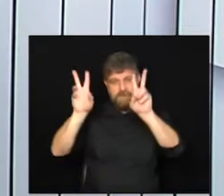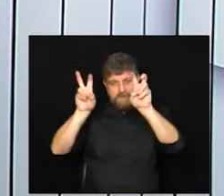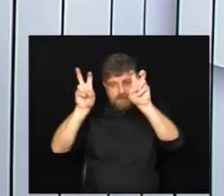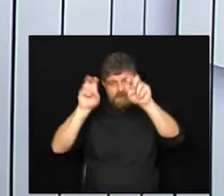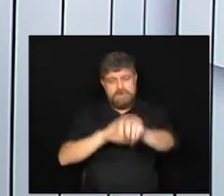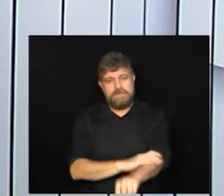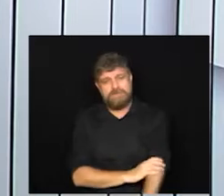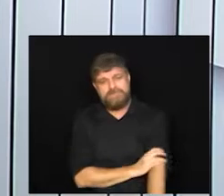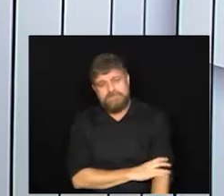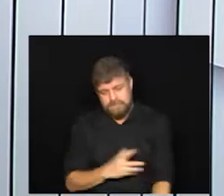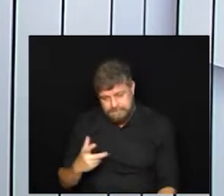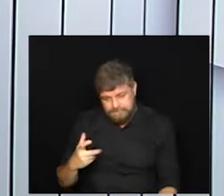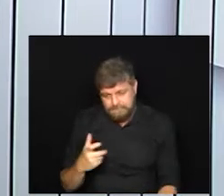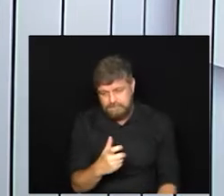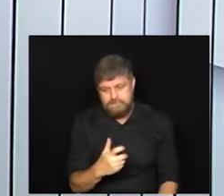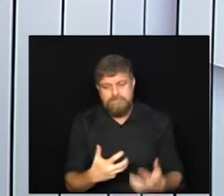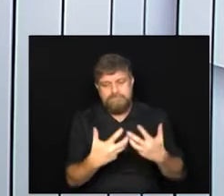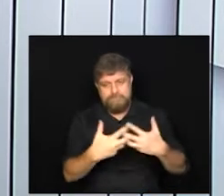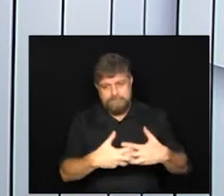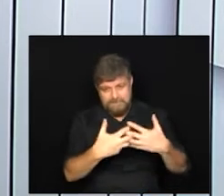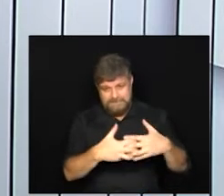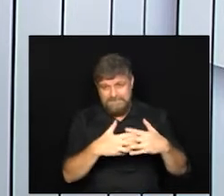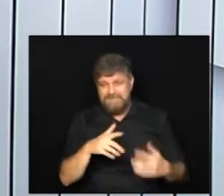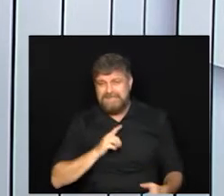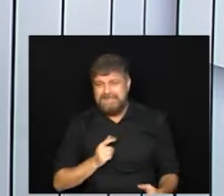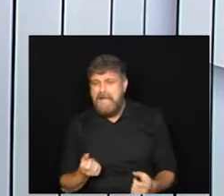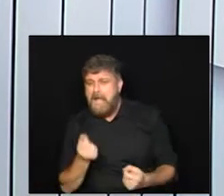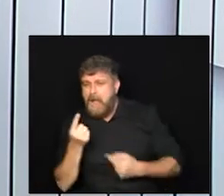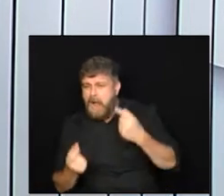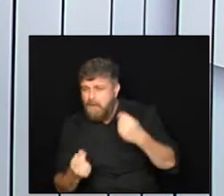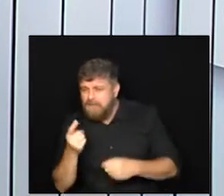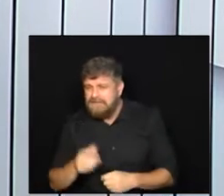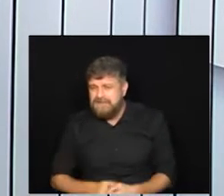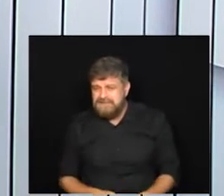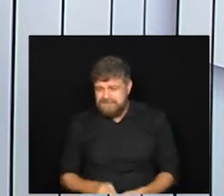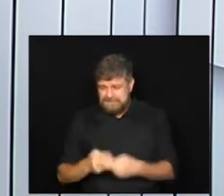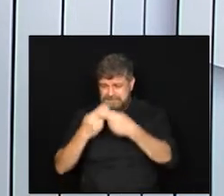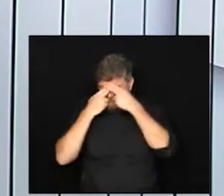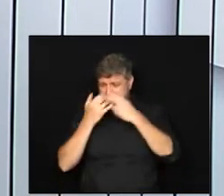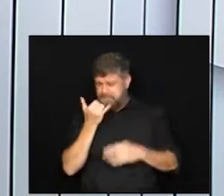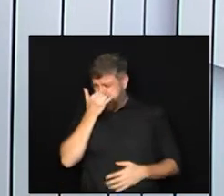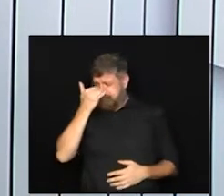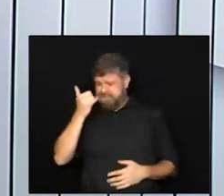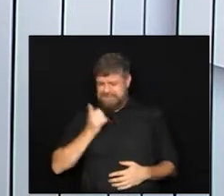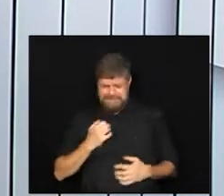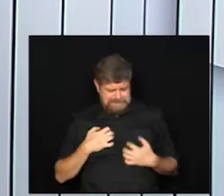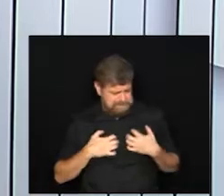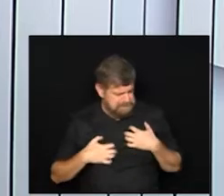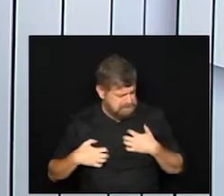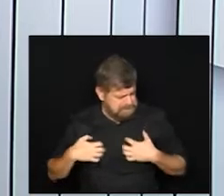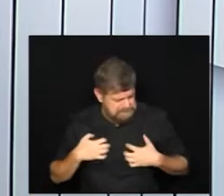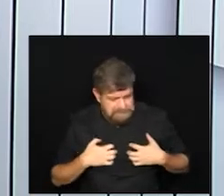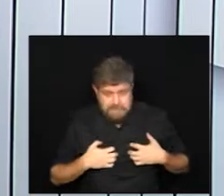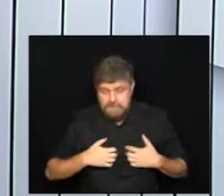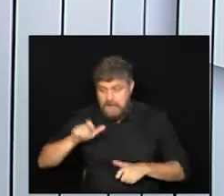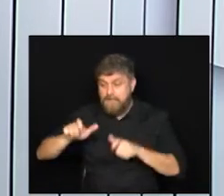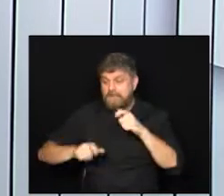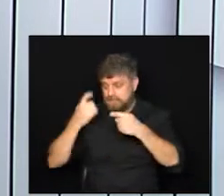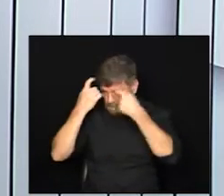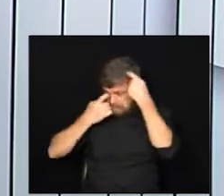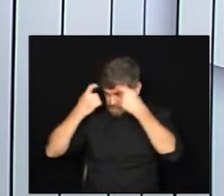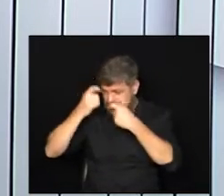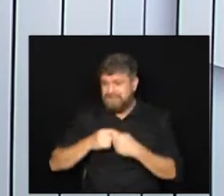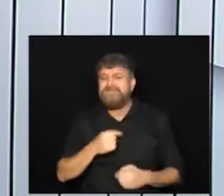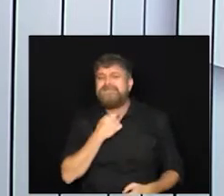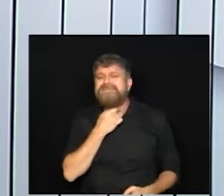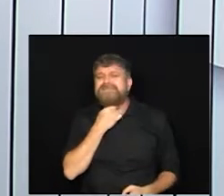vacinas elas estão dando efeito colateral isso acontece é normal as pessoas precisam se preocupar a dor